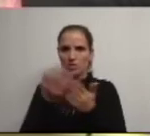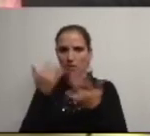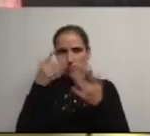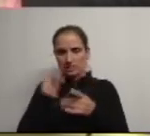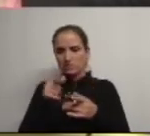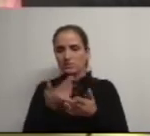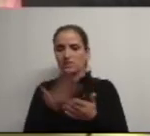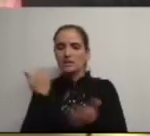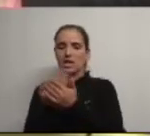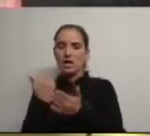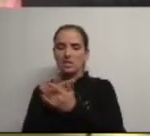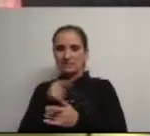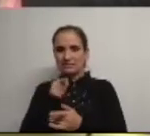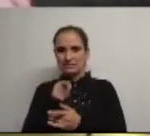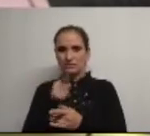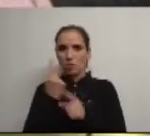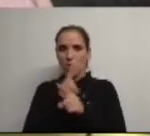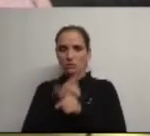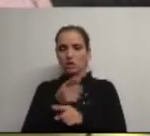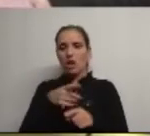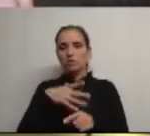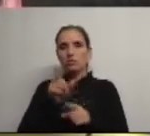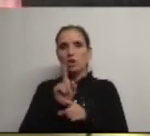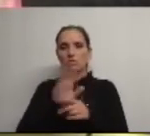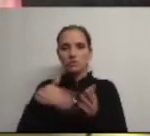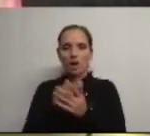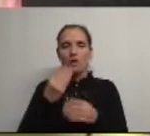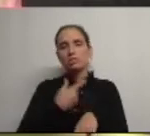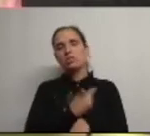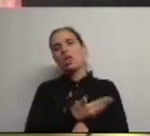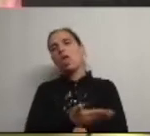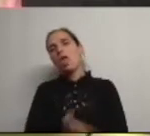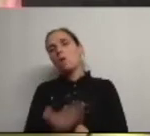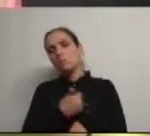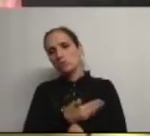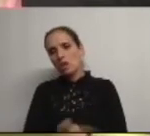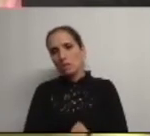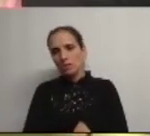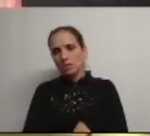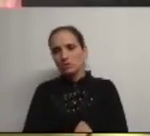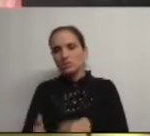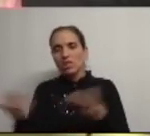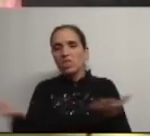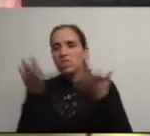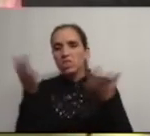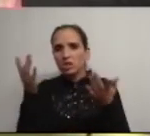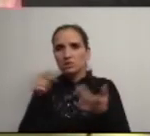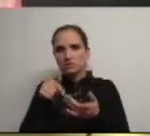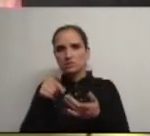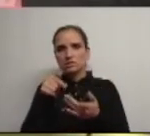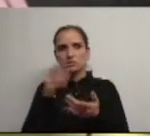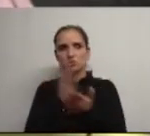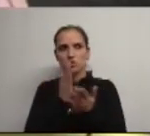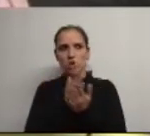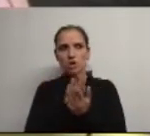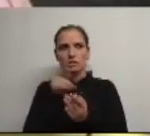tirar daquelas coisas que levam muito tempo bastante tempo e que são supérfluas naquilo que é essencial na